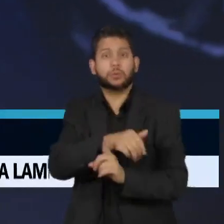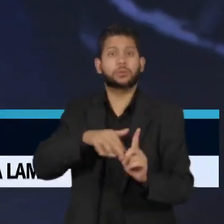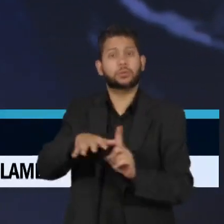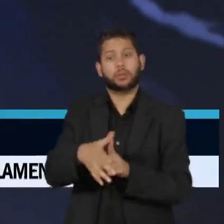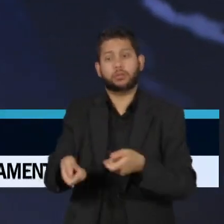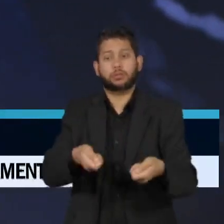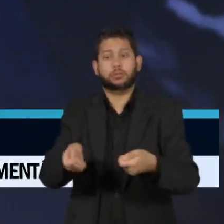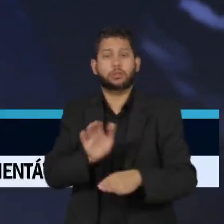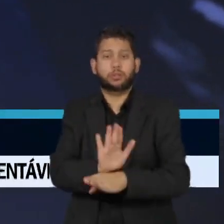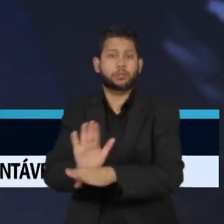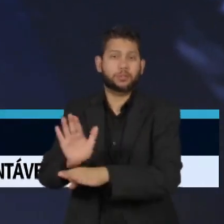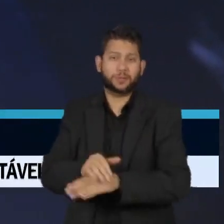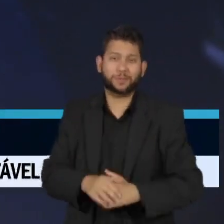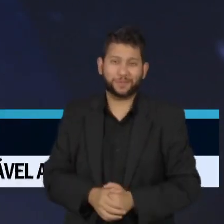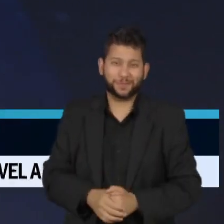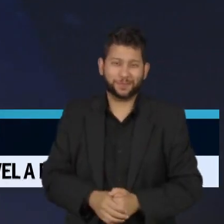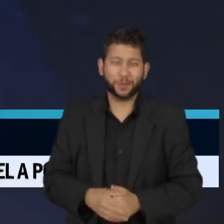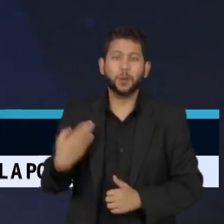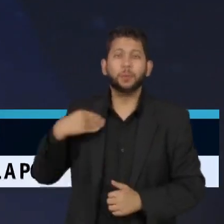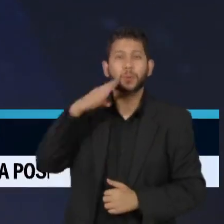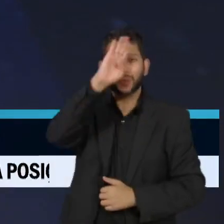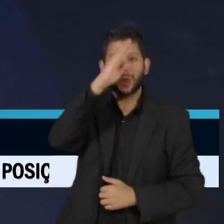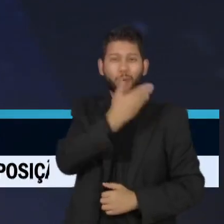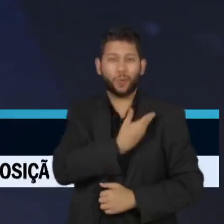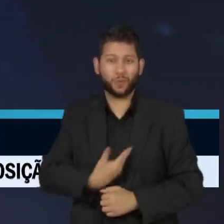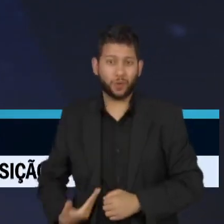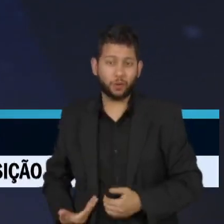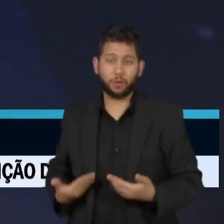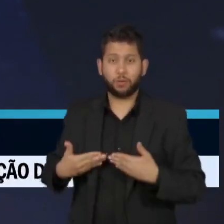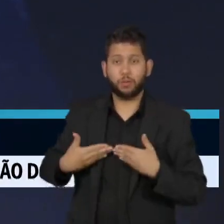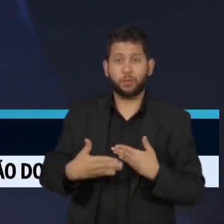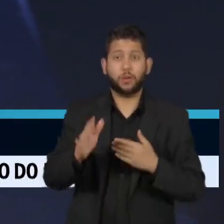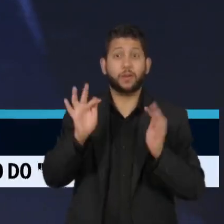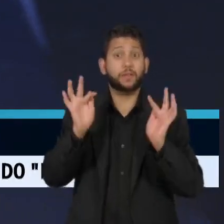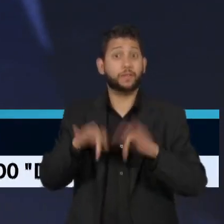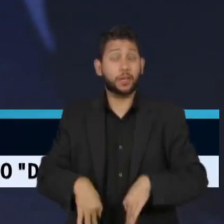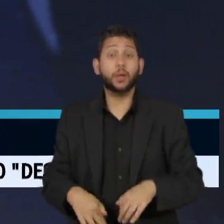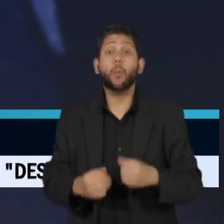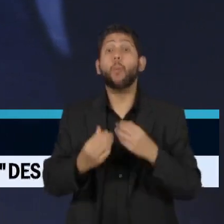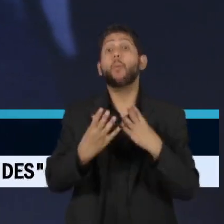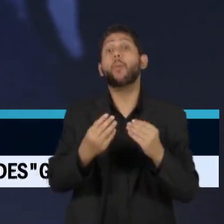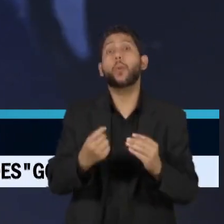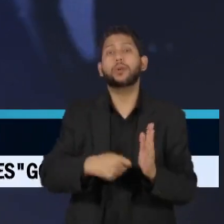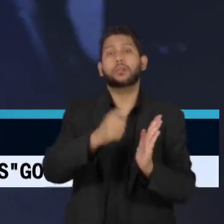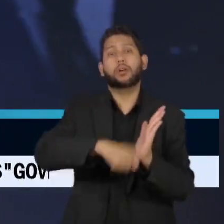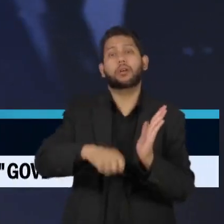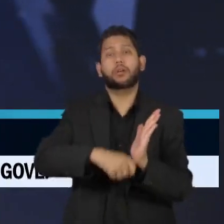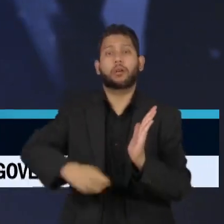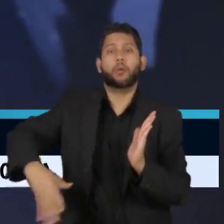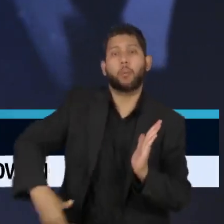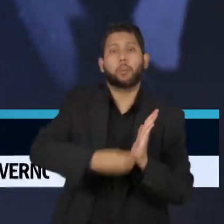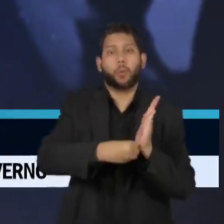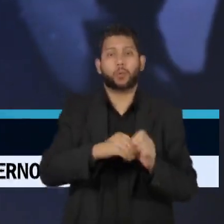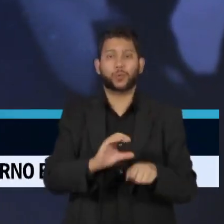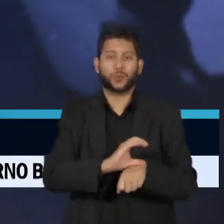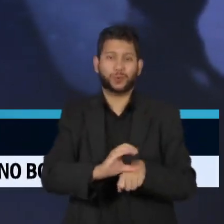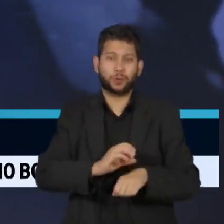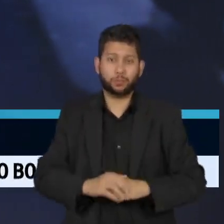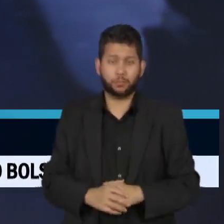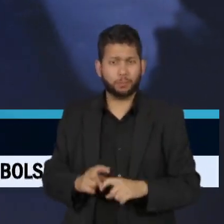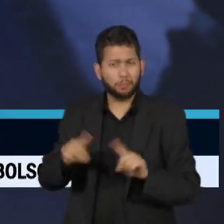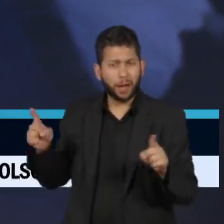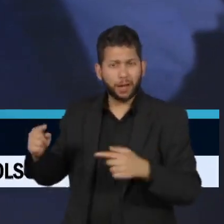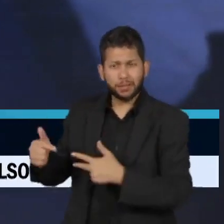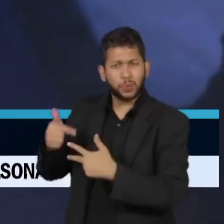O governo de Jair Bolsonaro chega ao fim com um recorde de emendas à Constituição. O detalhe é que nenhuma delas veio do Poder